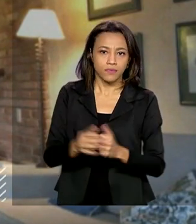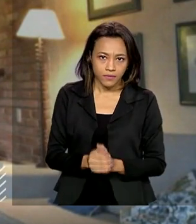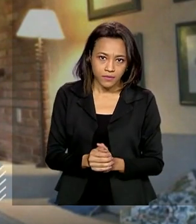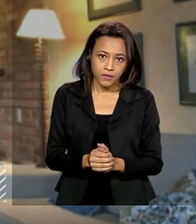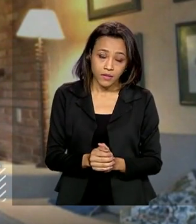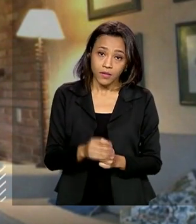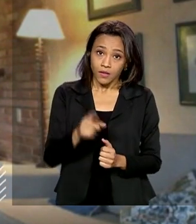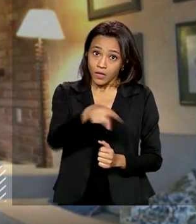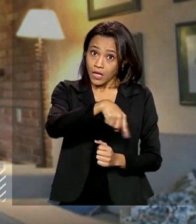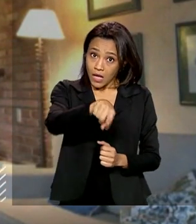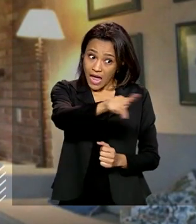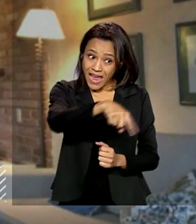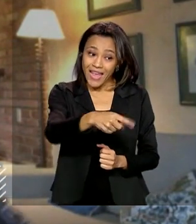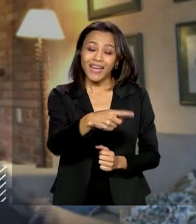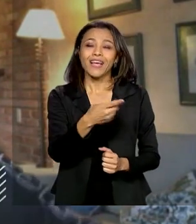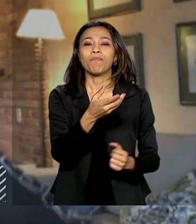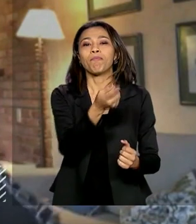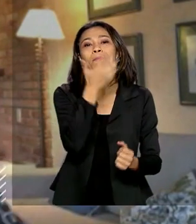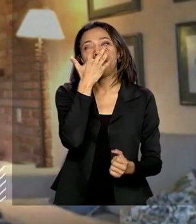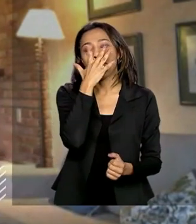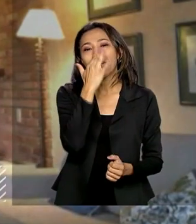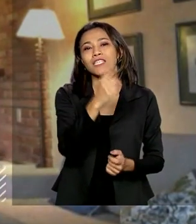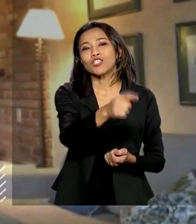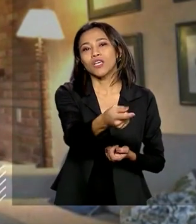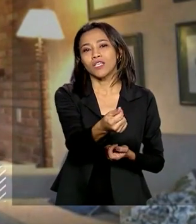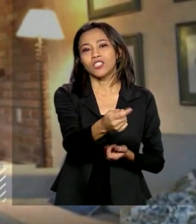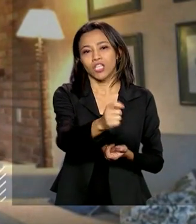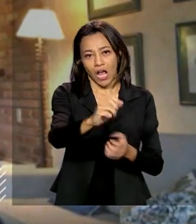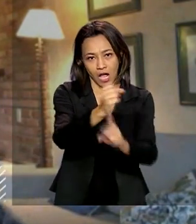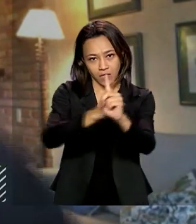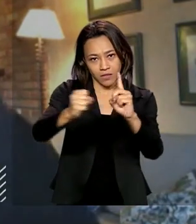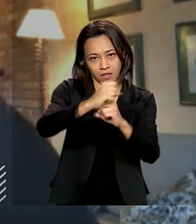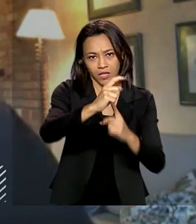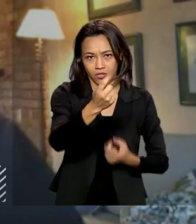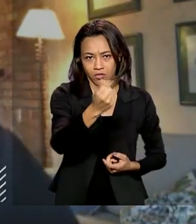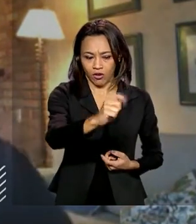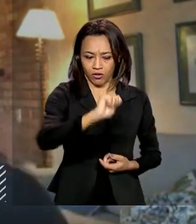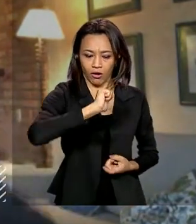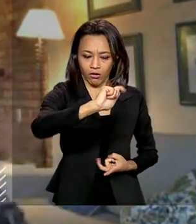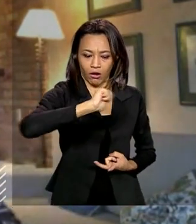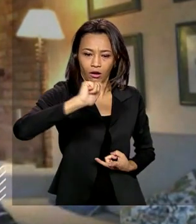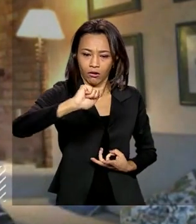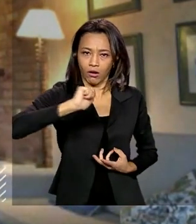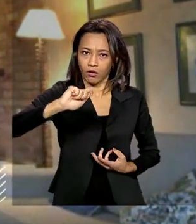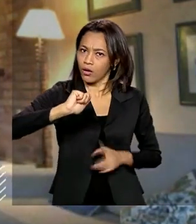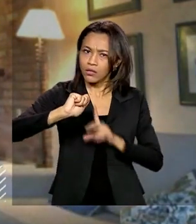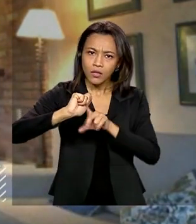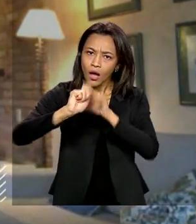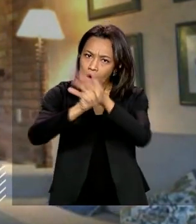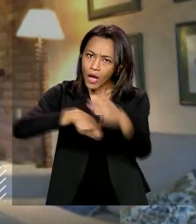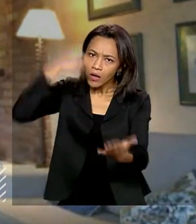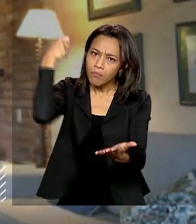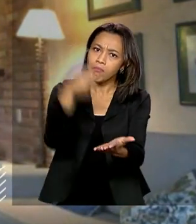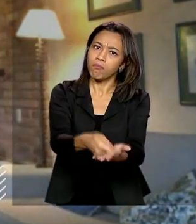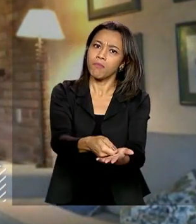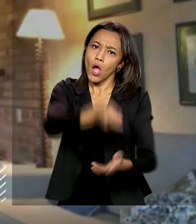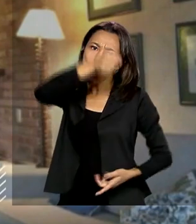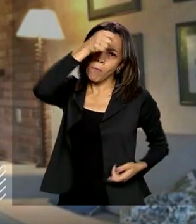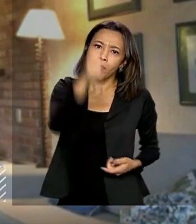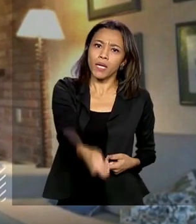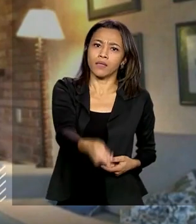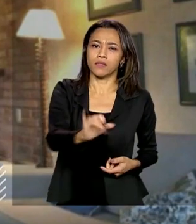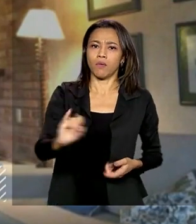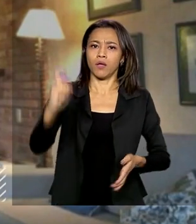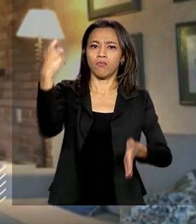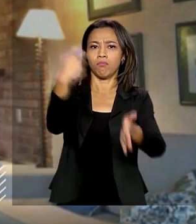contribuinte. Contribuinte parece que é o cara que contribui. Não, ele é imposto, ele é um taxpayer,